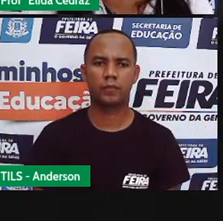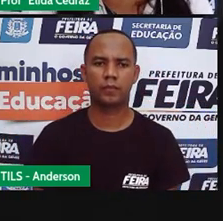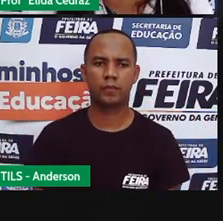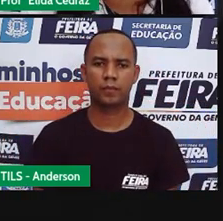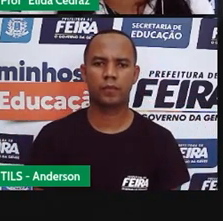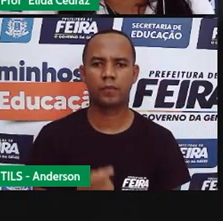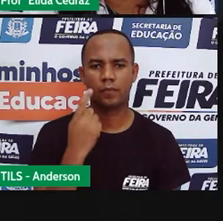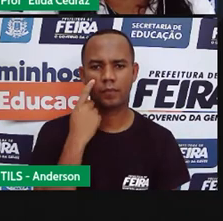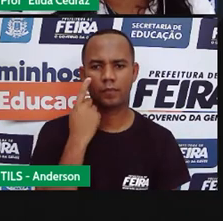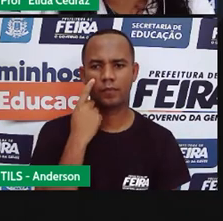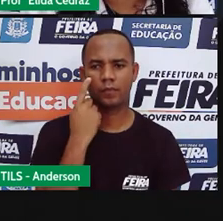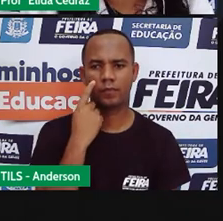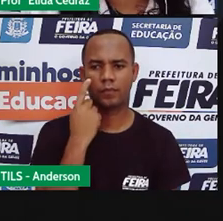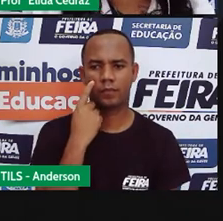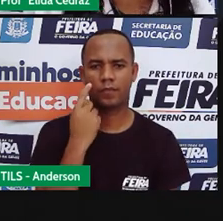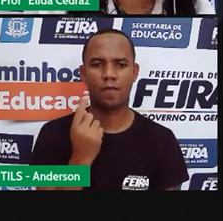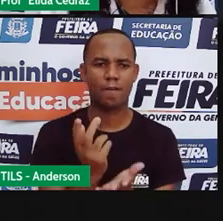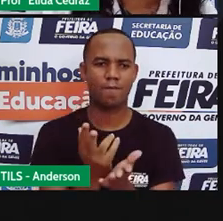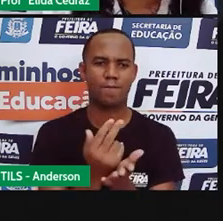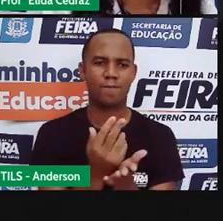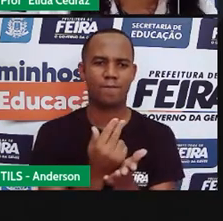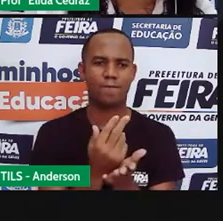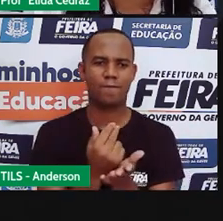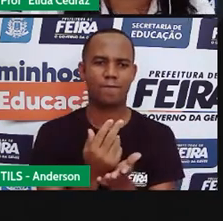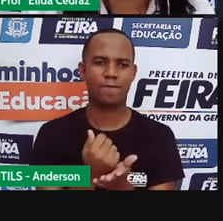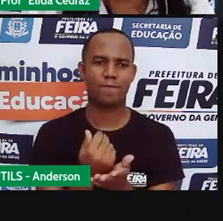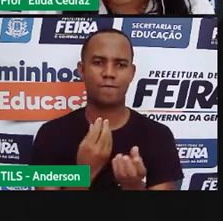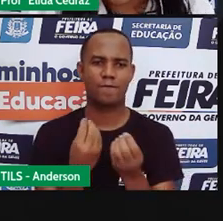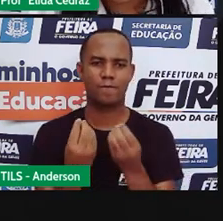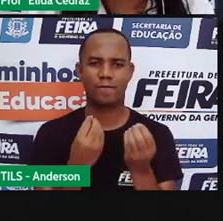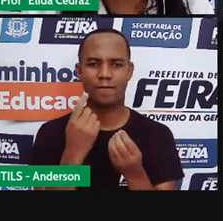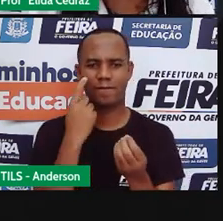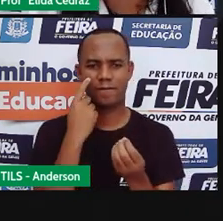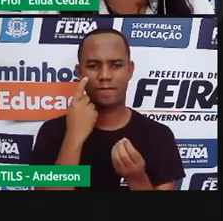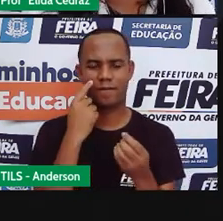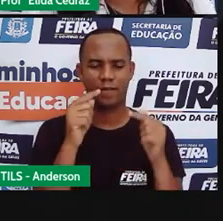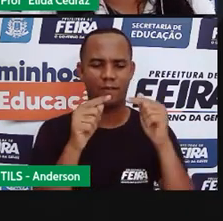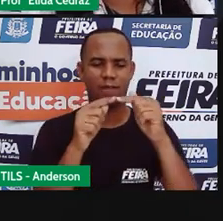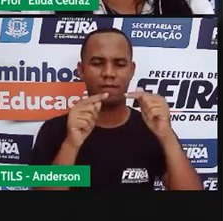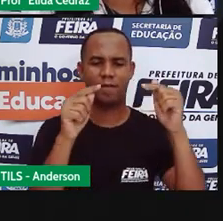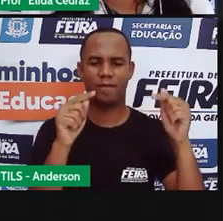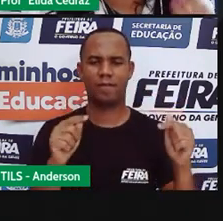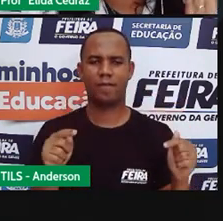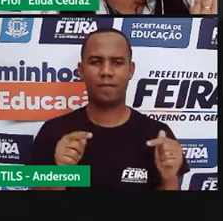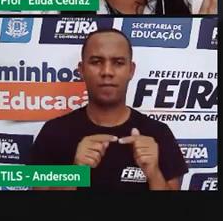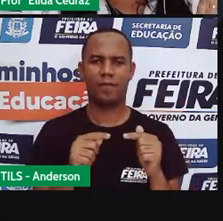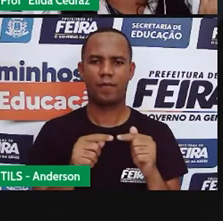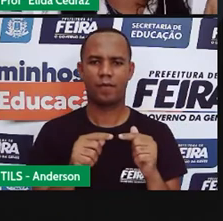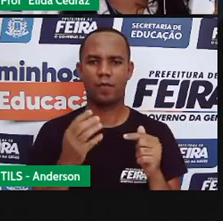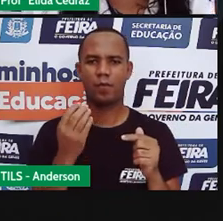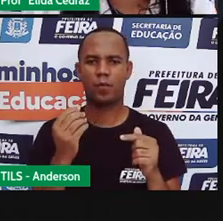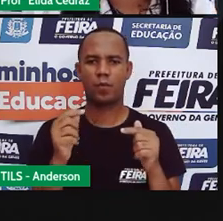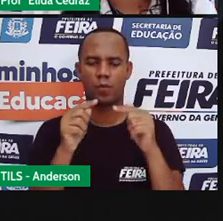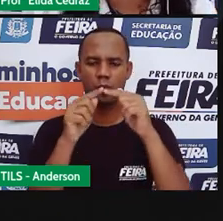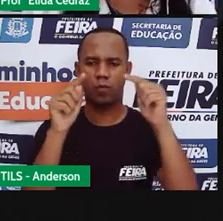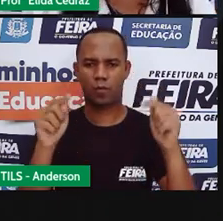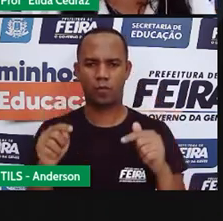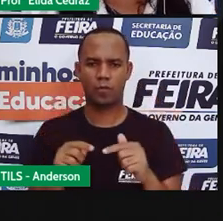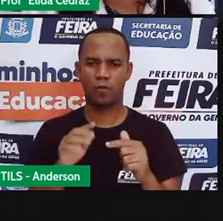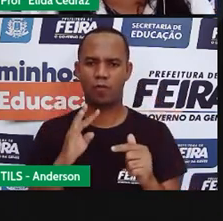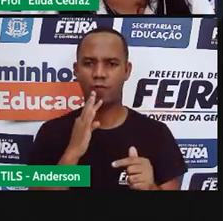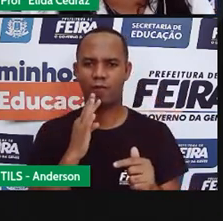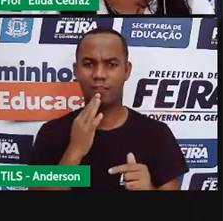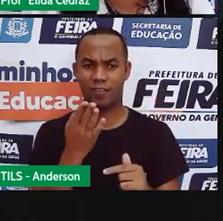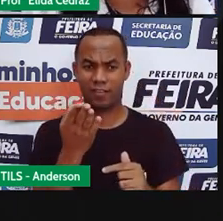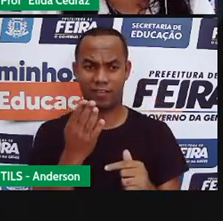geométricas planas nosso assunto de uma aula anterior a essa e você já conhece as figuras o quadrado